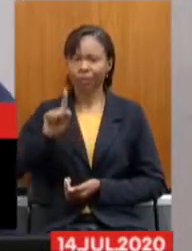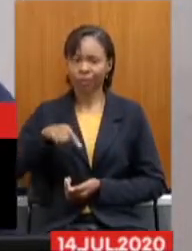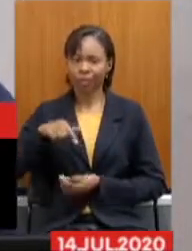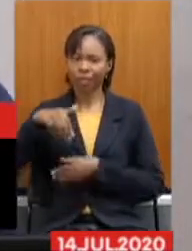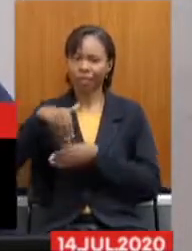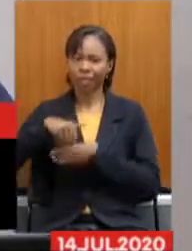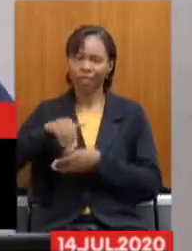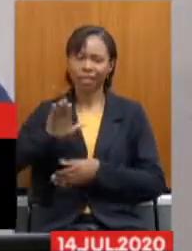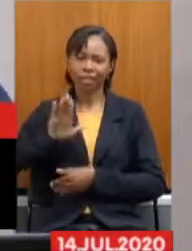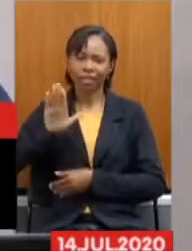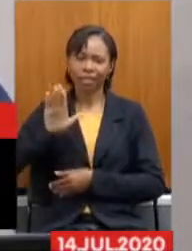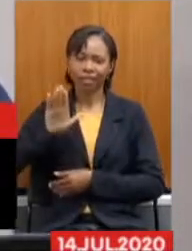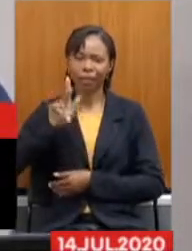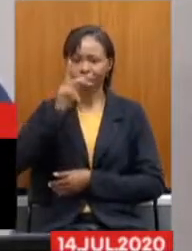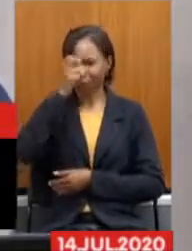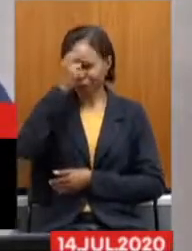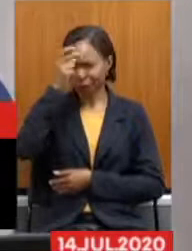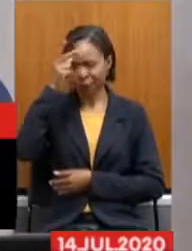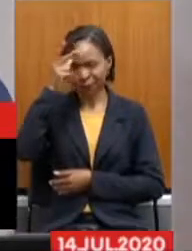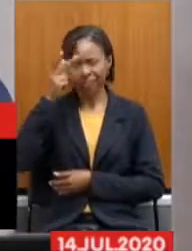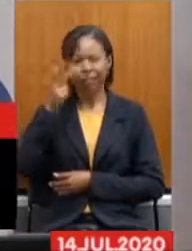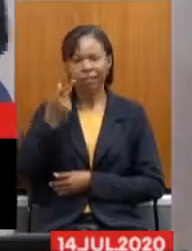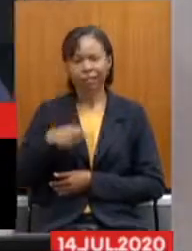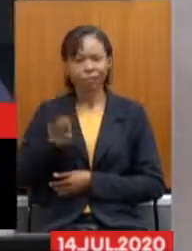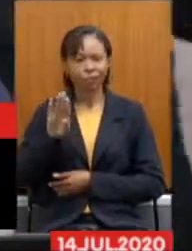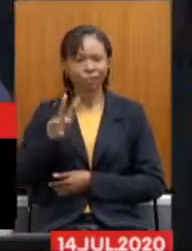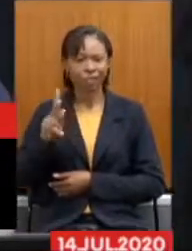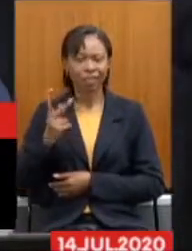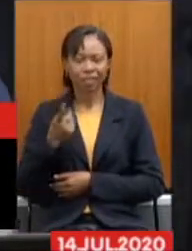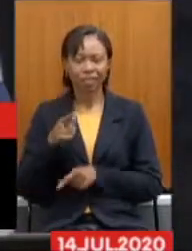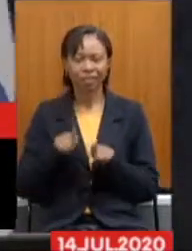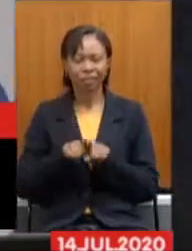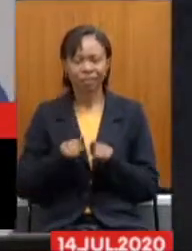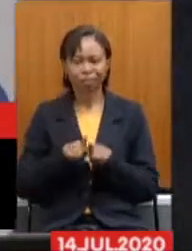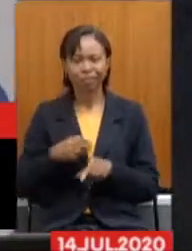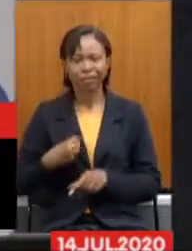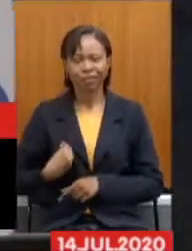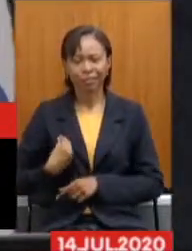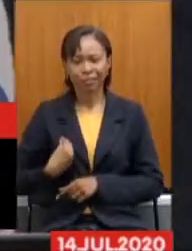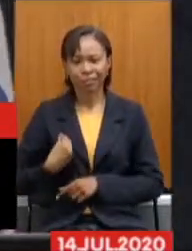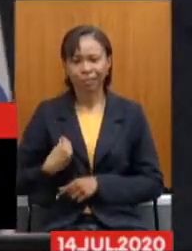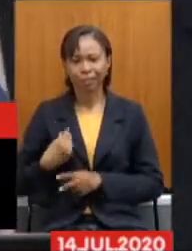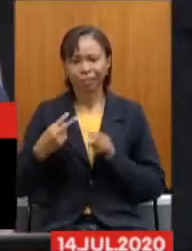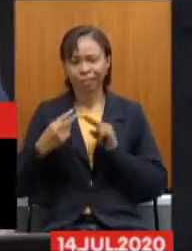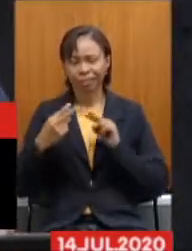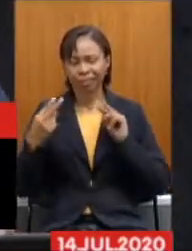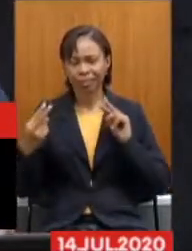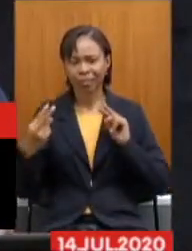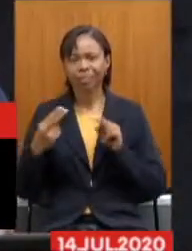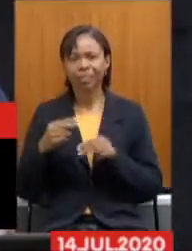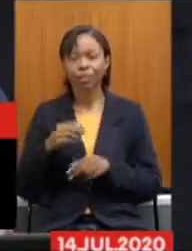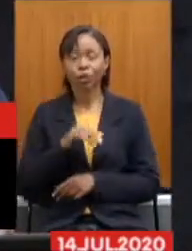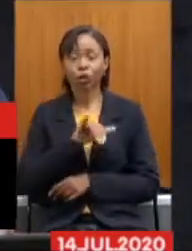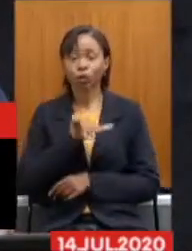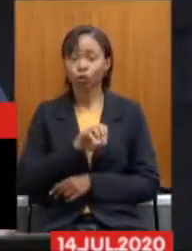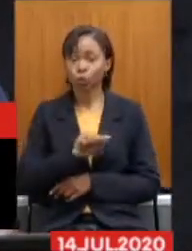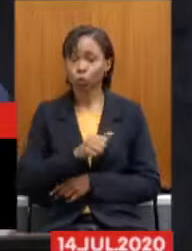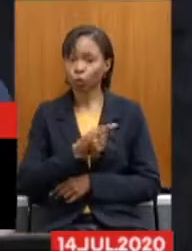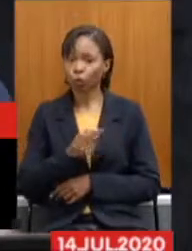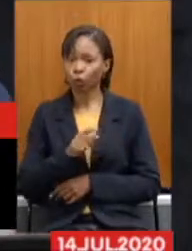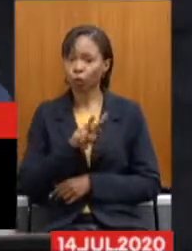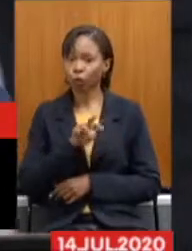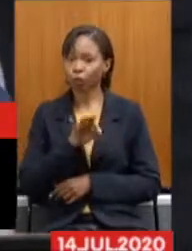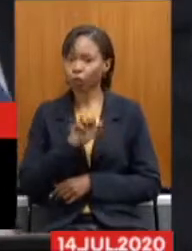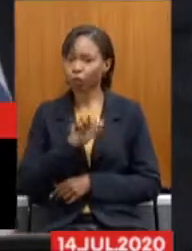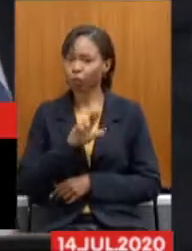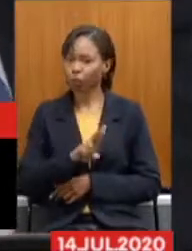João Magalhães, Raul Belém, líder do governo, João Vitor Xavier, candidato a prefeito de Belo Horizonte também, pré